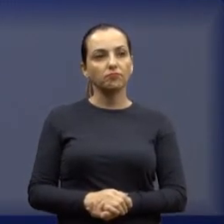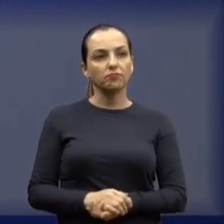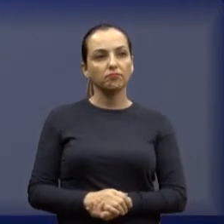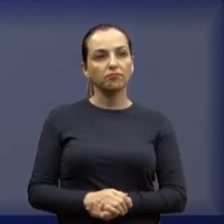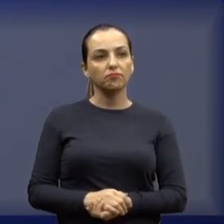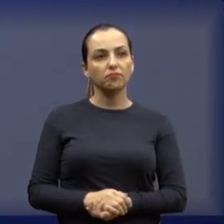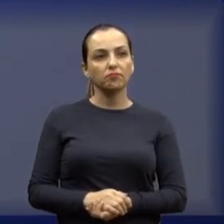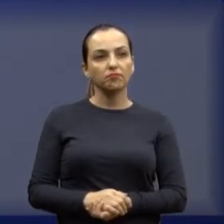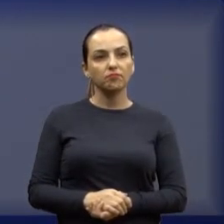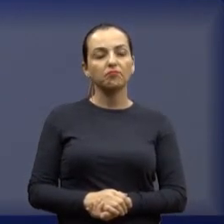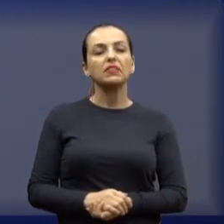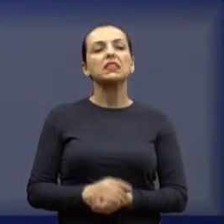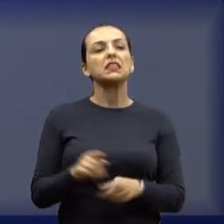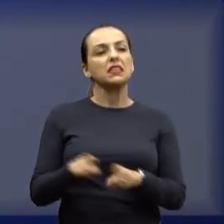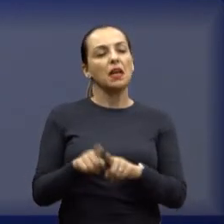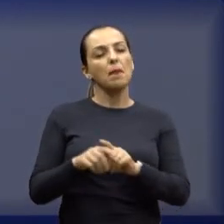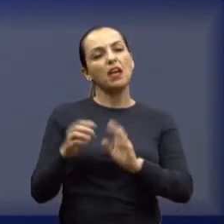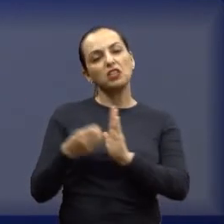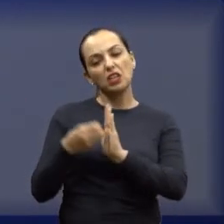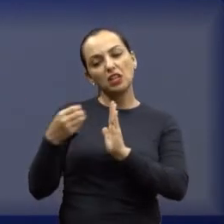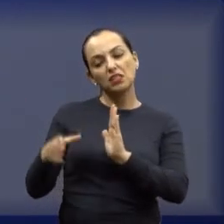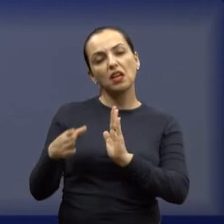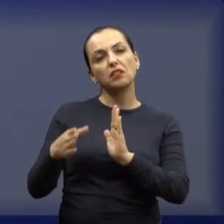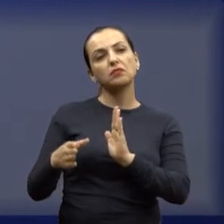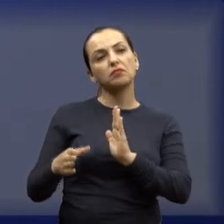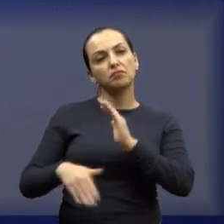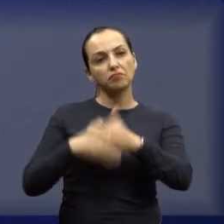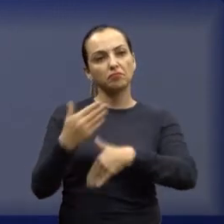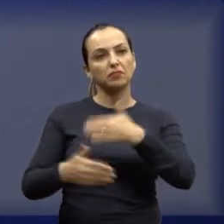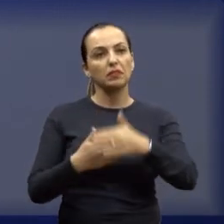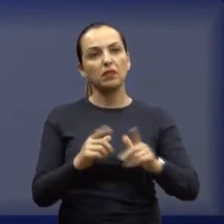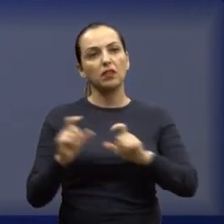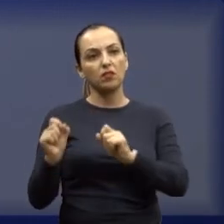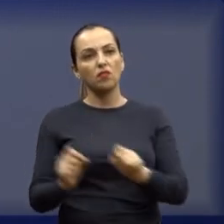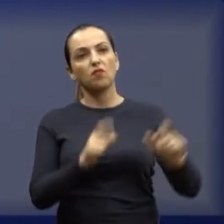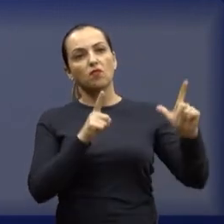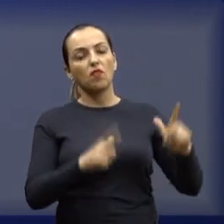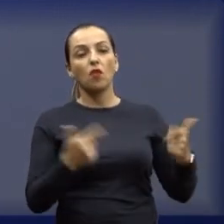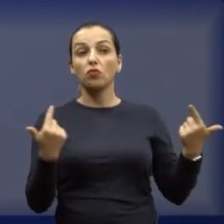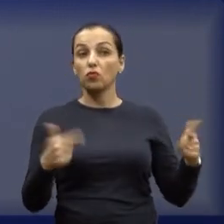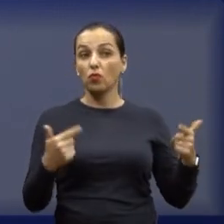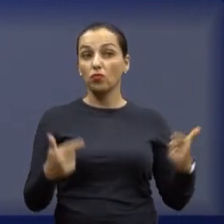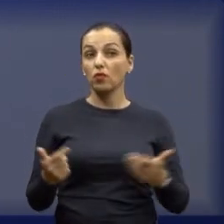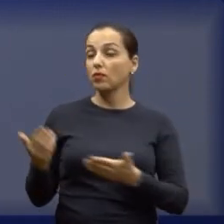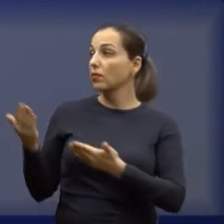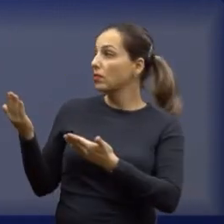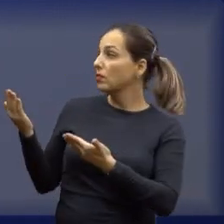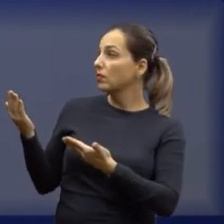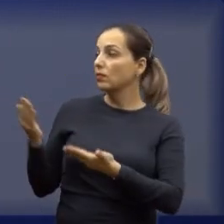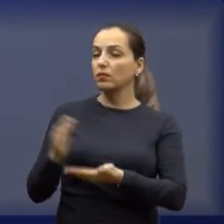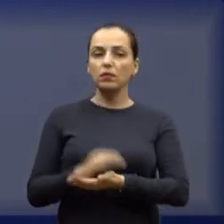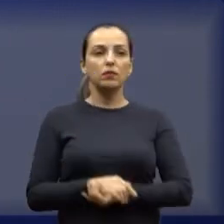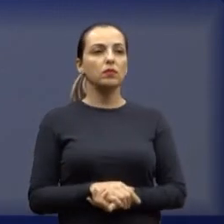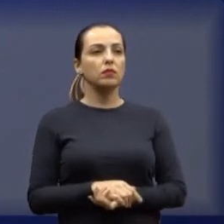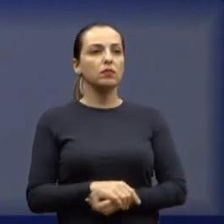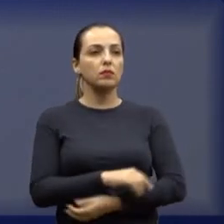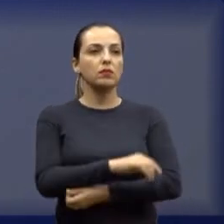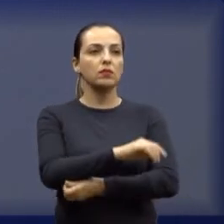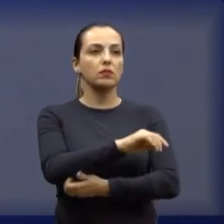Juliana Damos, que fez bastante indicação nesse ano, mas não tinham fotos, né? Logo, ela não pode participar desse concurso. Vamos para o próximo.